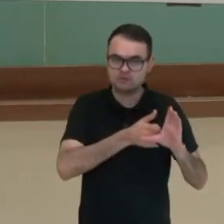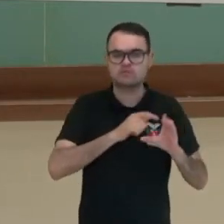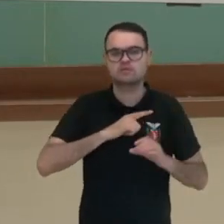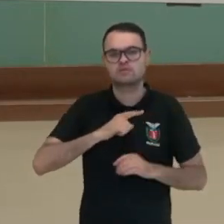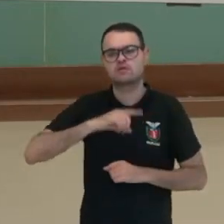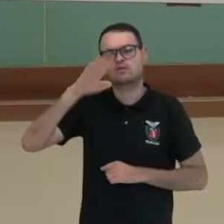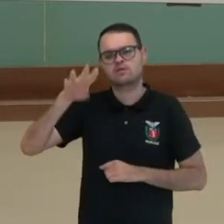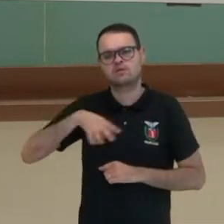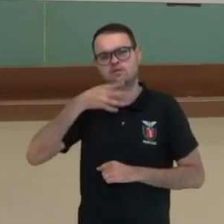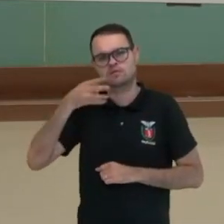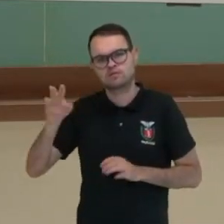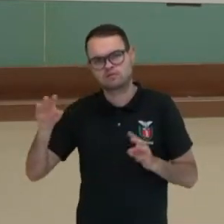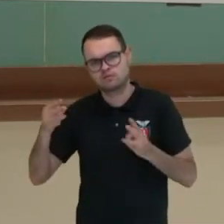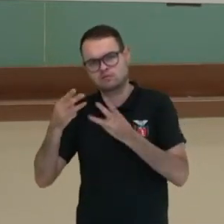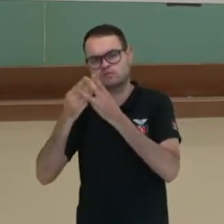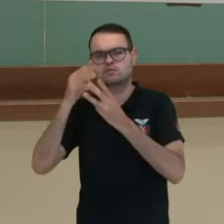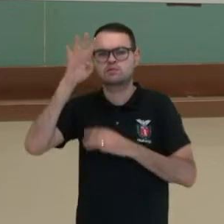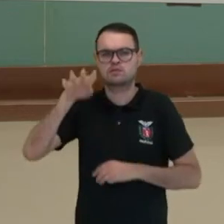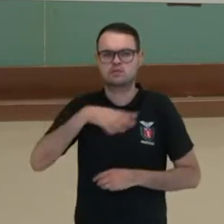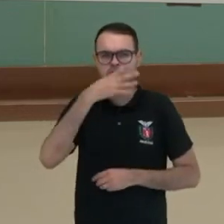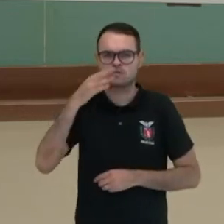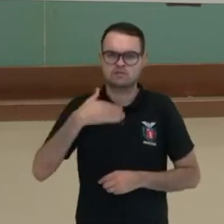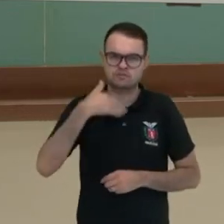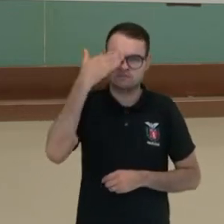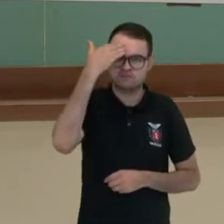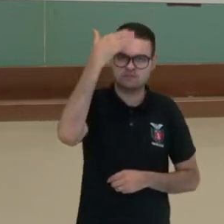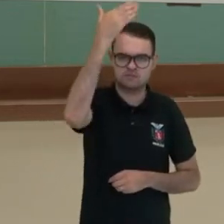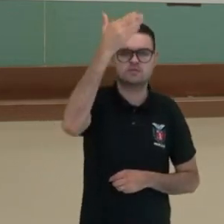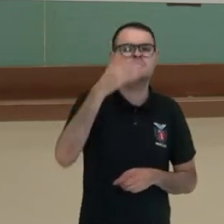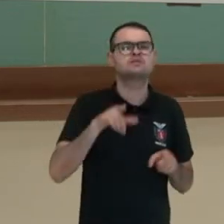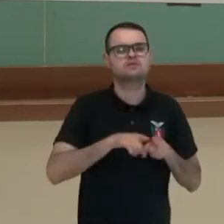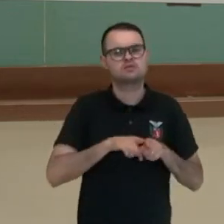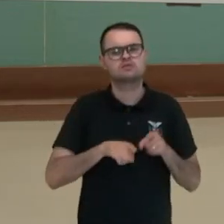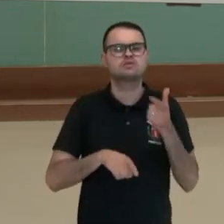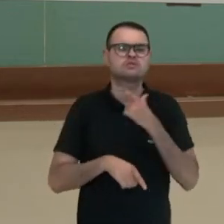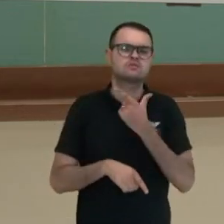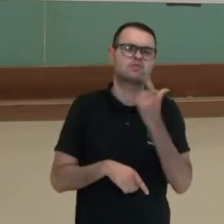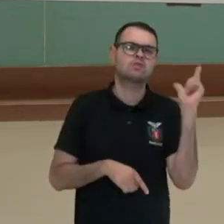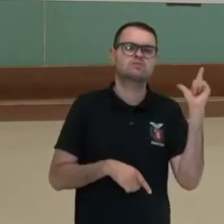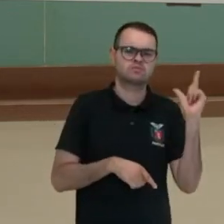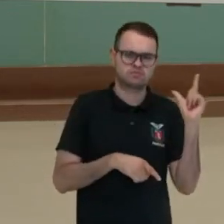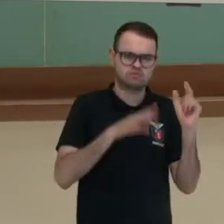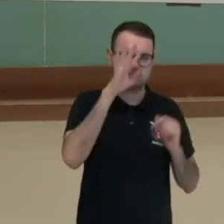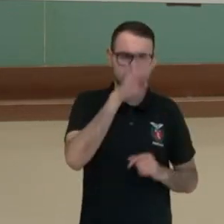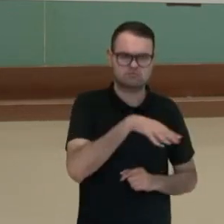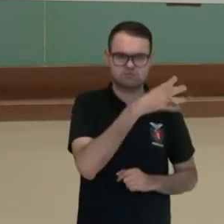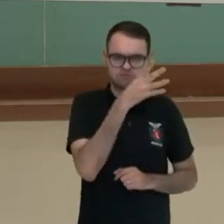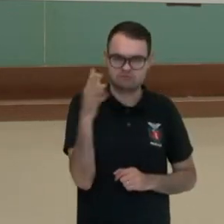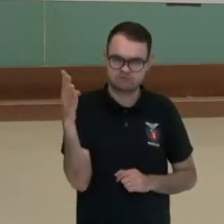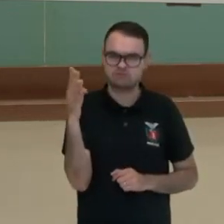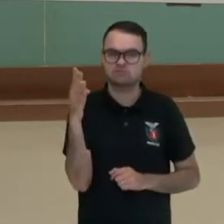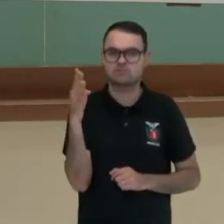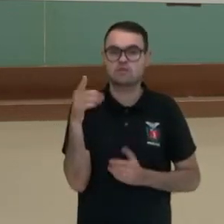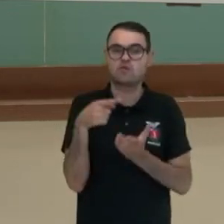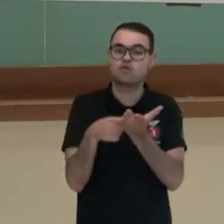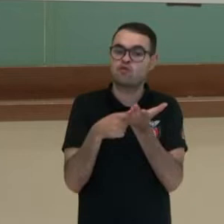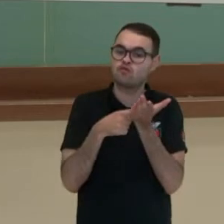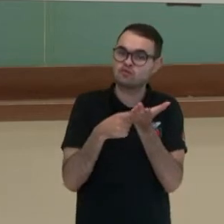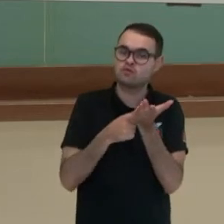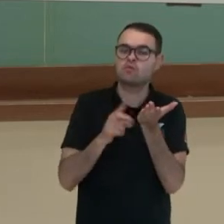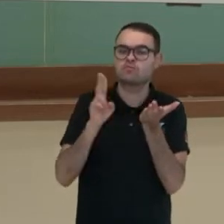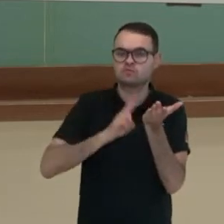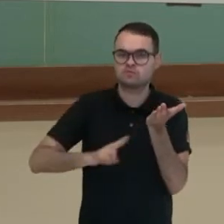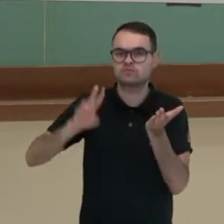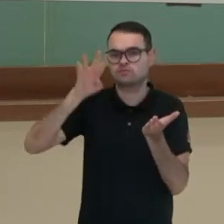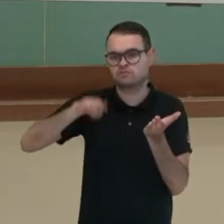judaico, existe o calendário muçulmano, existem outros calendários. Em uma convenção, a gente utiliza o